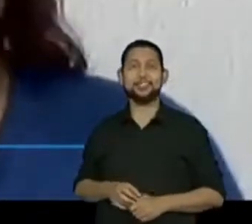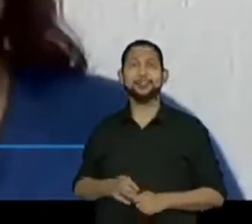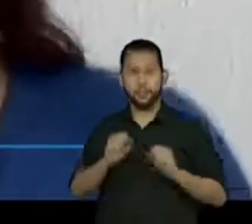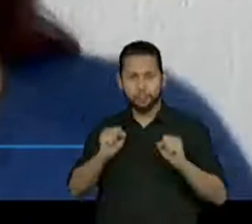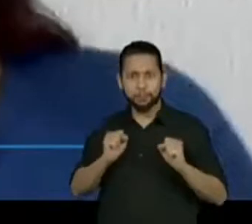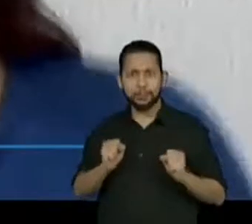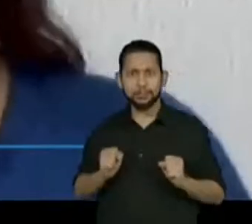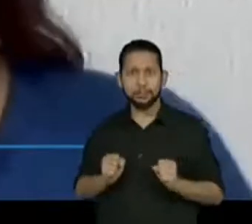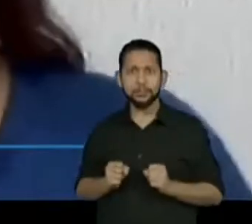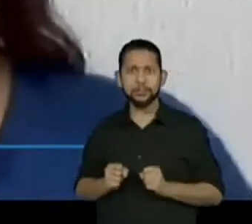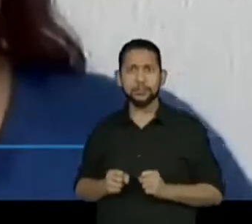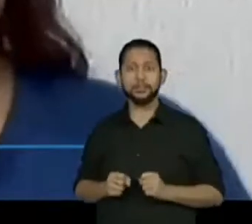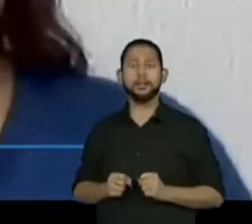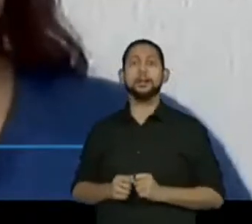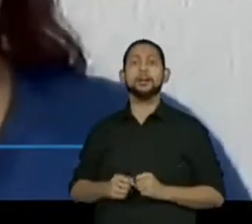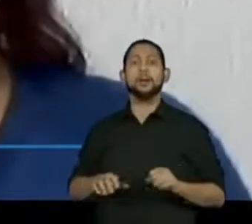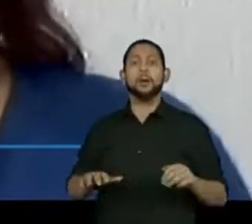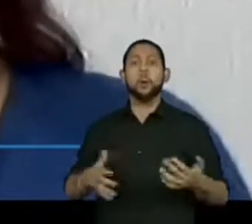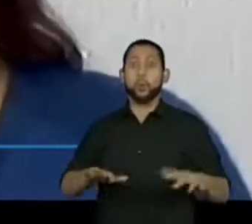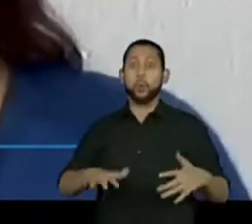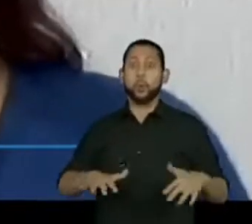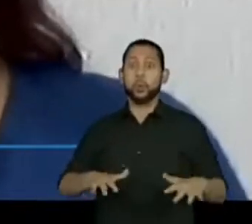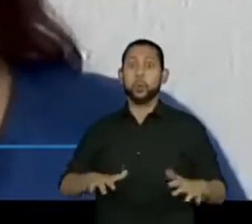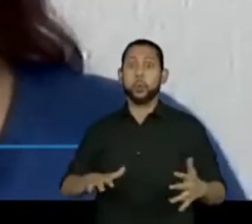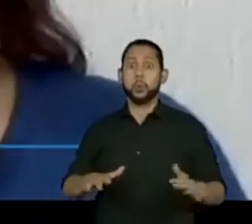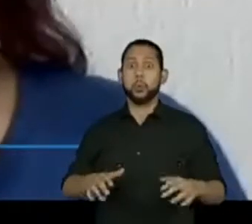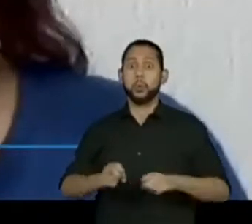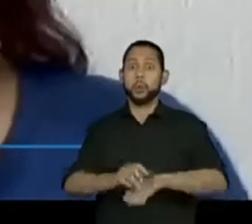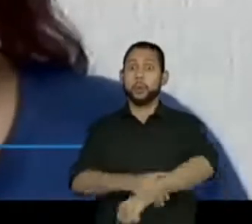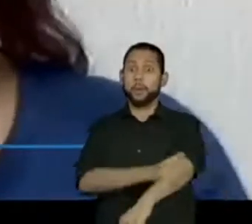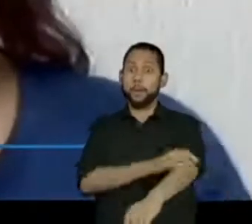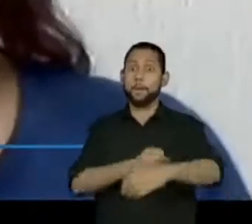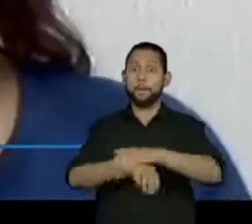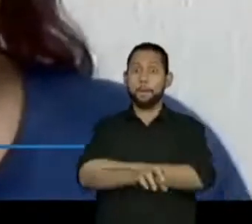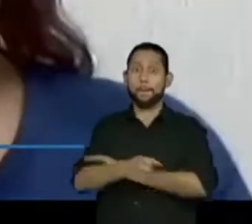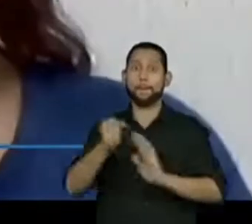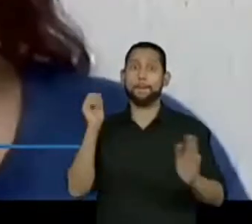Preparados? Respira aí fundo. Vamos lá, ó.